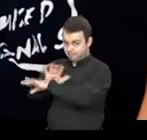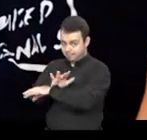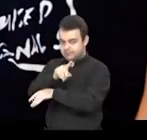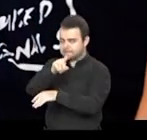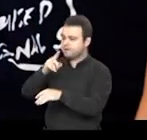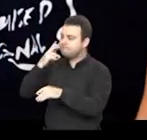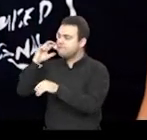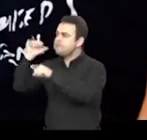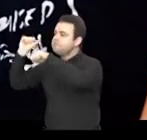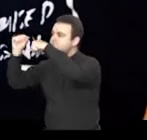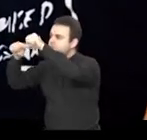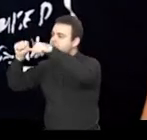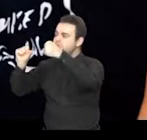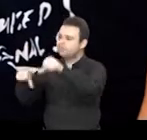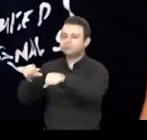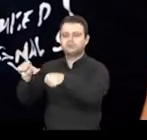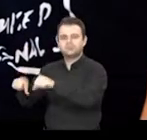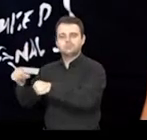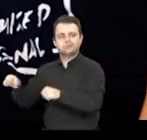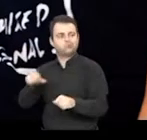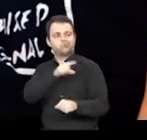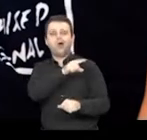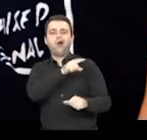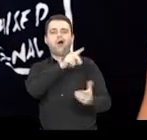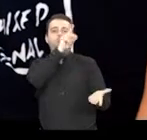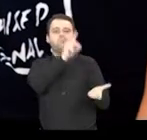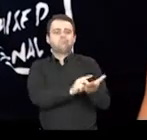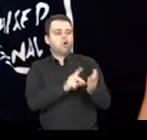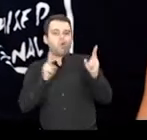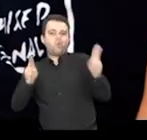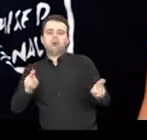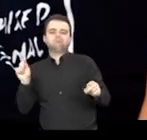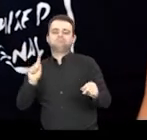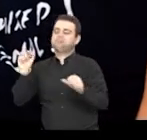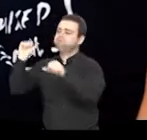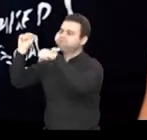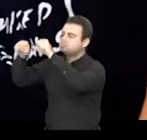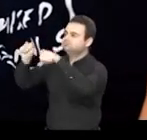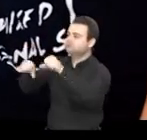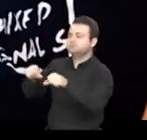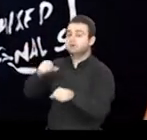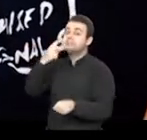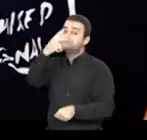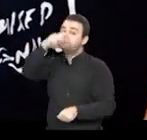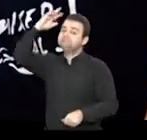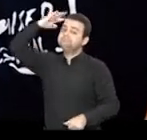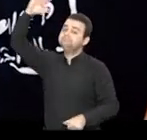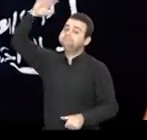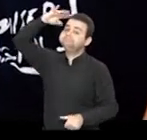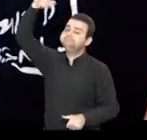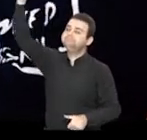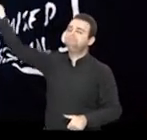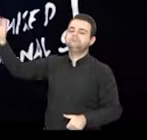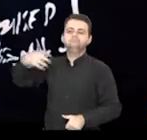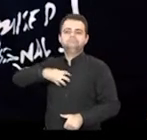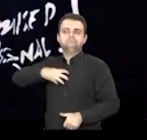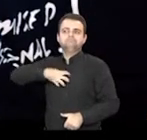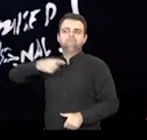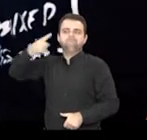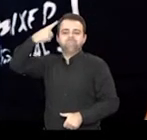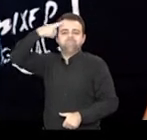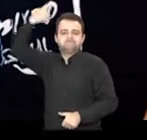modificar partes da forma a partir do que você está pensando, a partir da sua